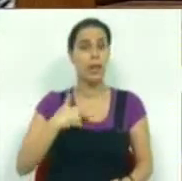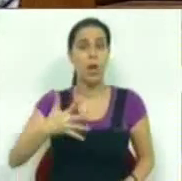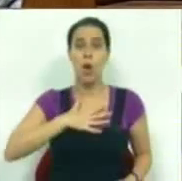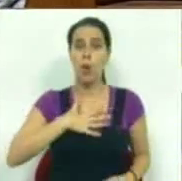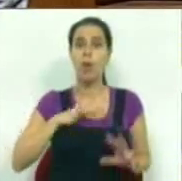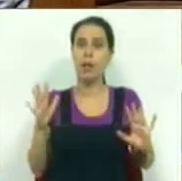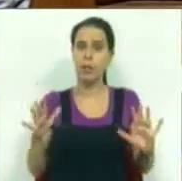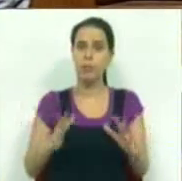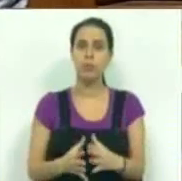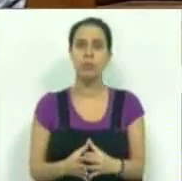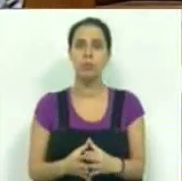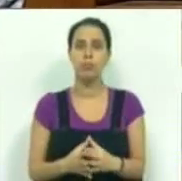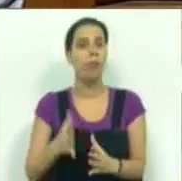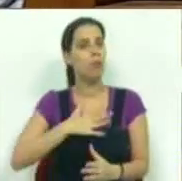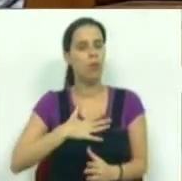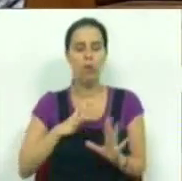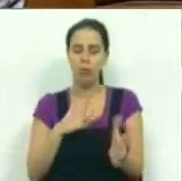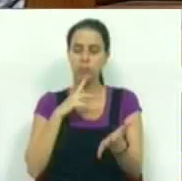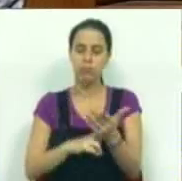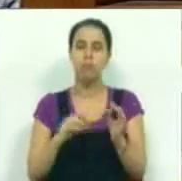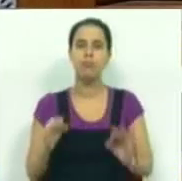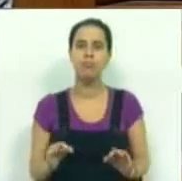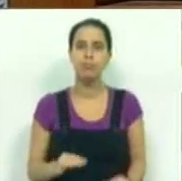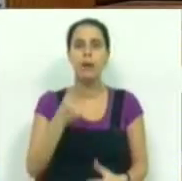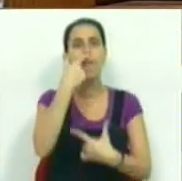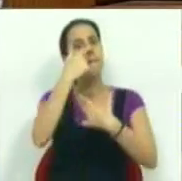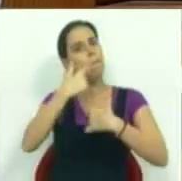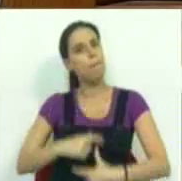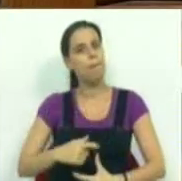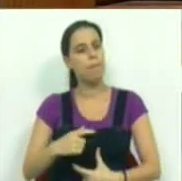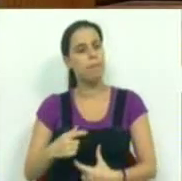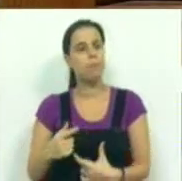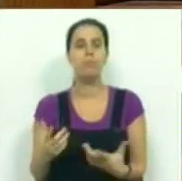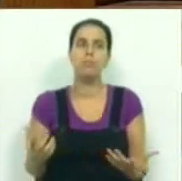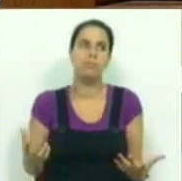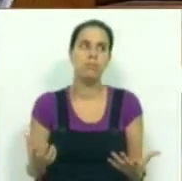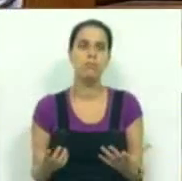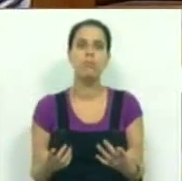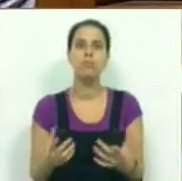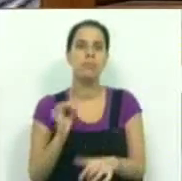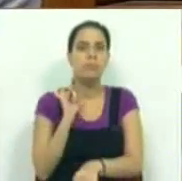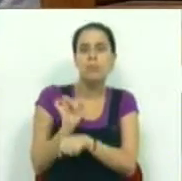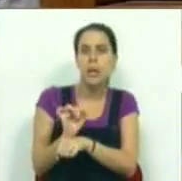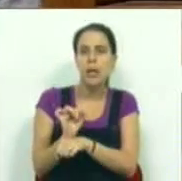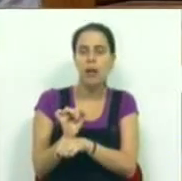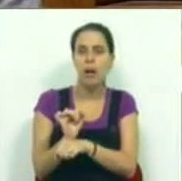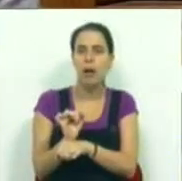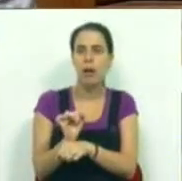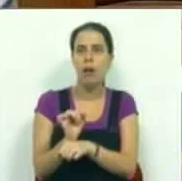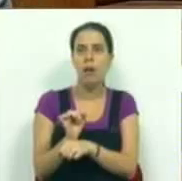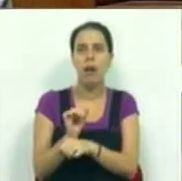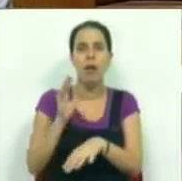queremos, e não queremos de facto, que o cidadão esteja refém do